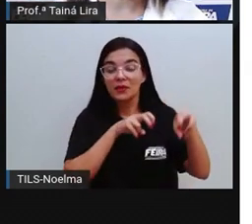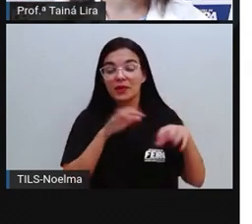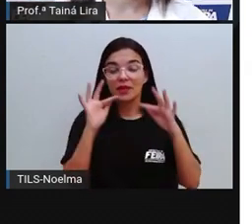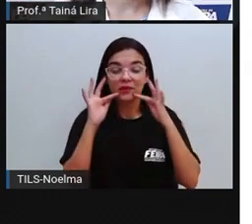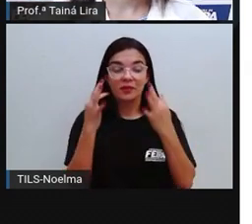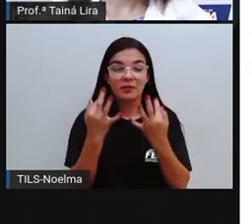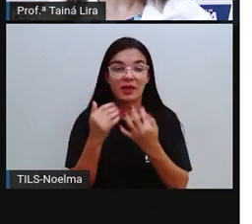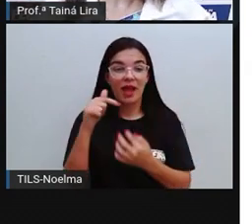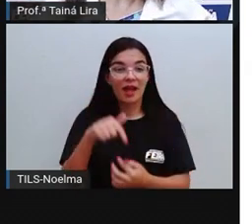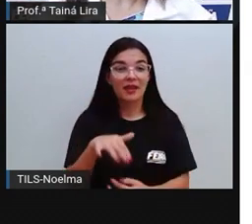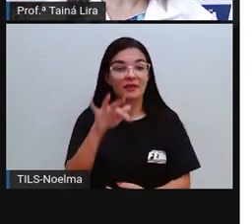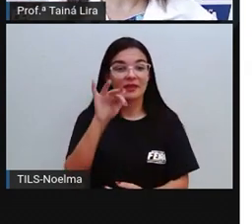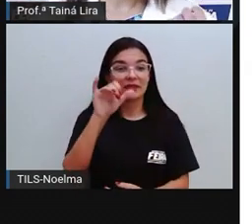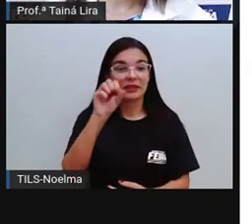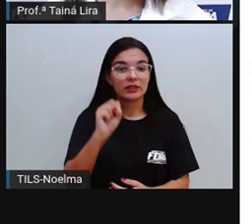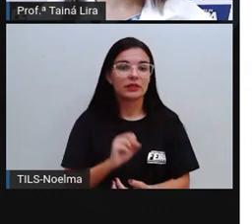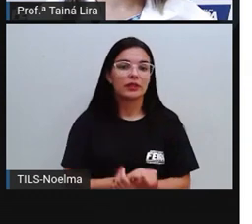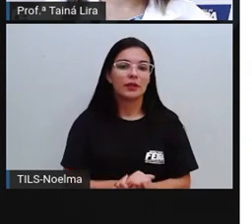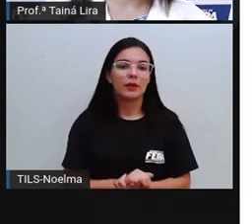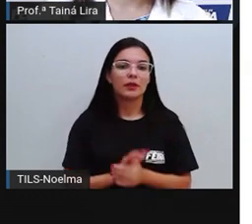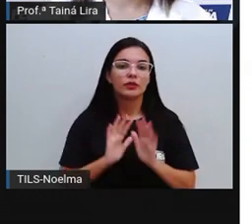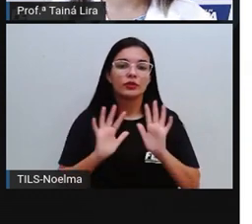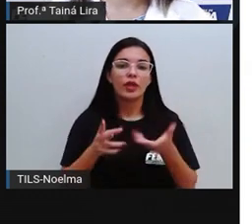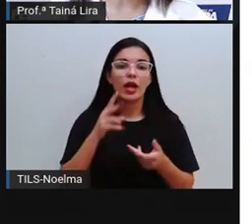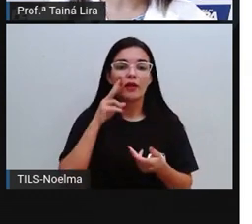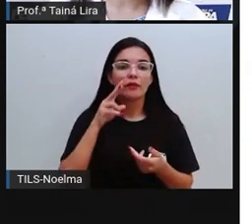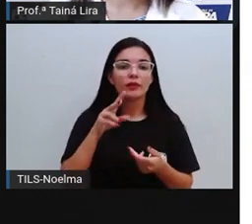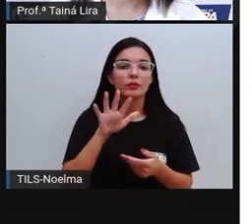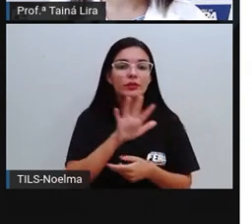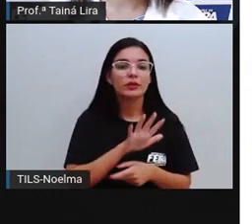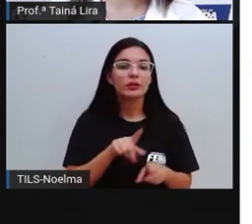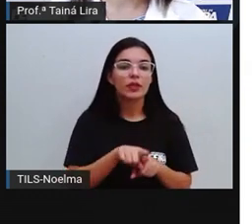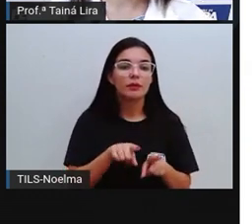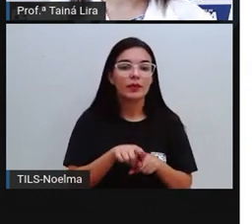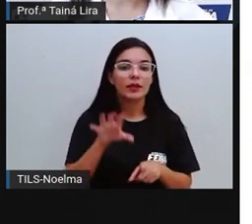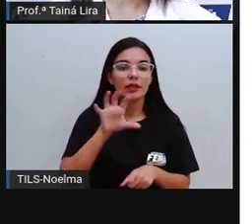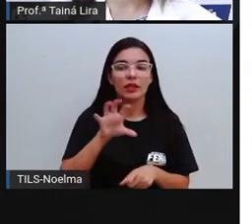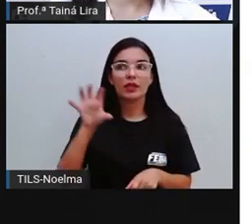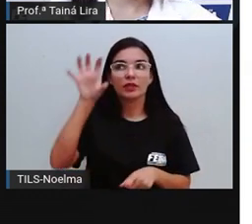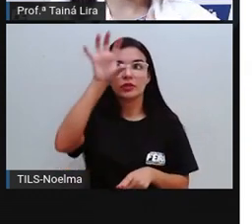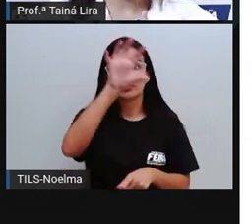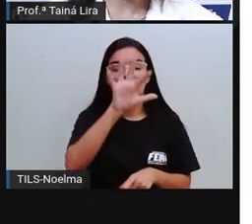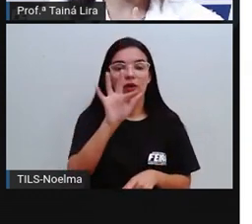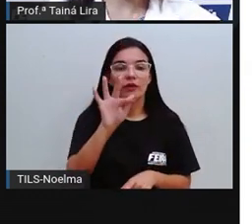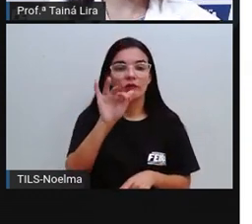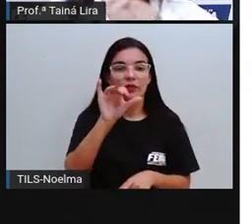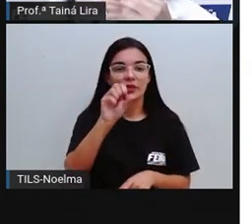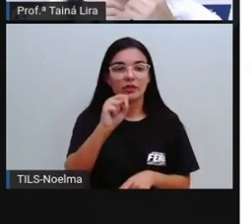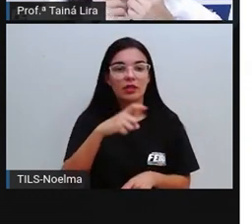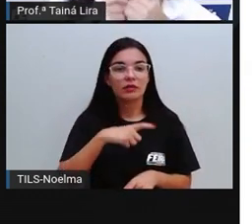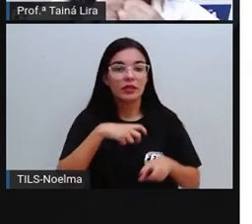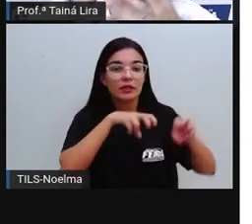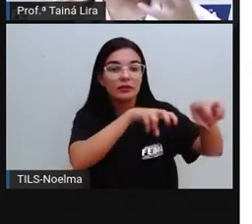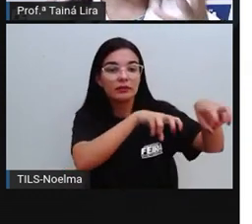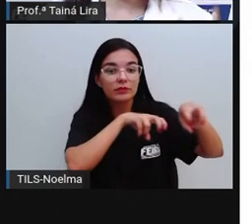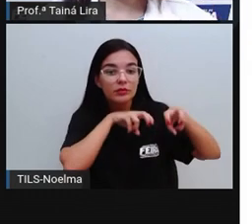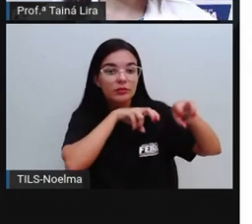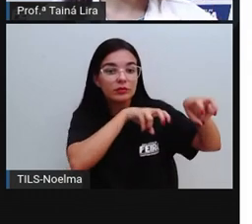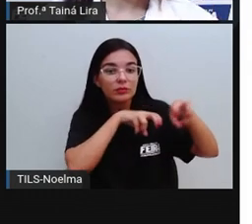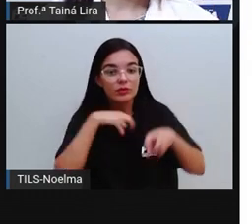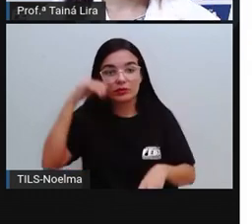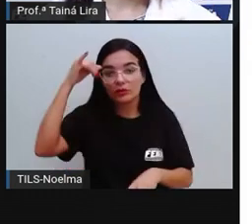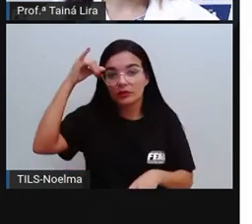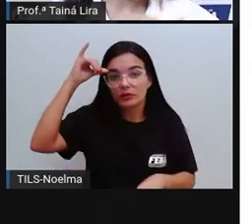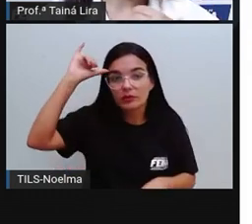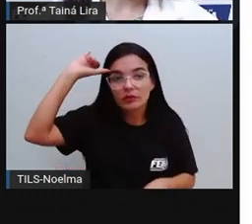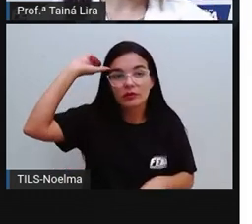familiar. Nós já vimos também que a região de Feira de Santana tem uma pecuária muito forte,